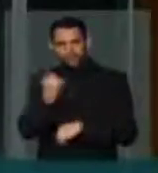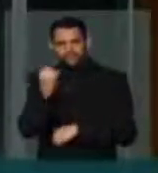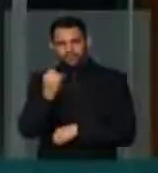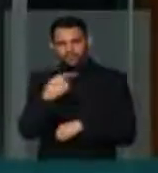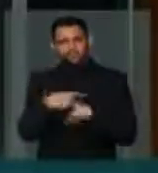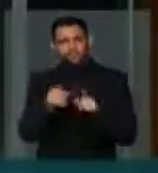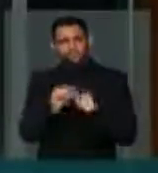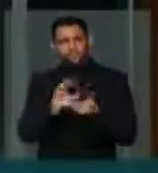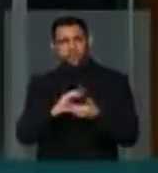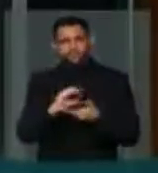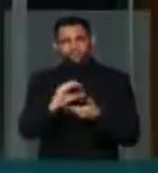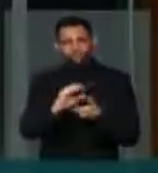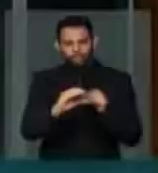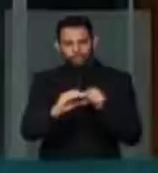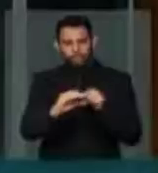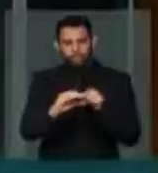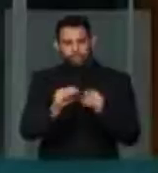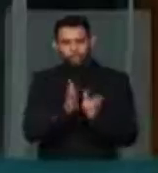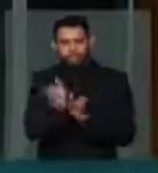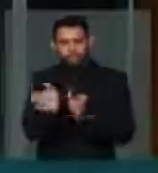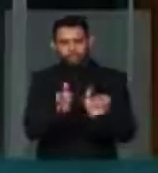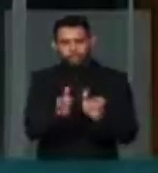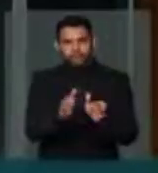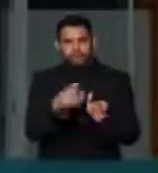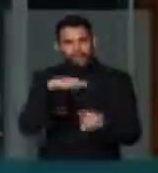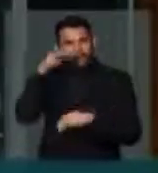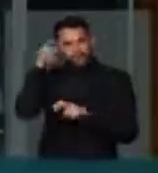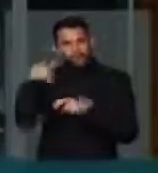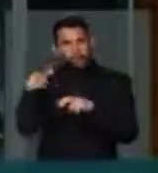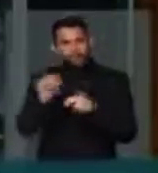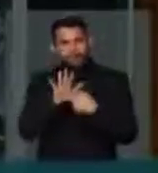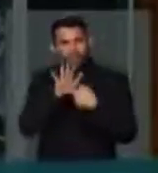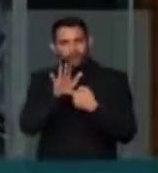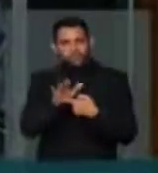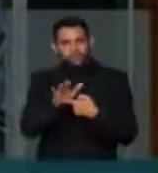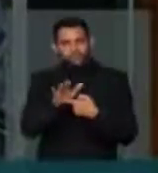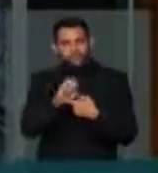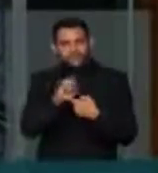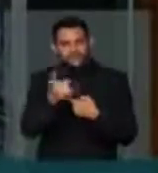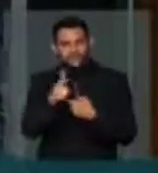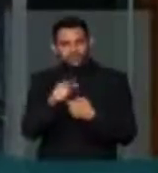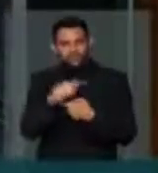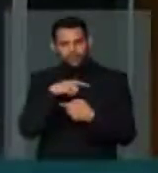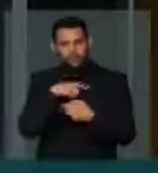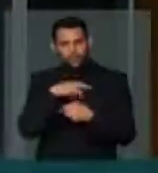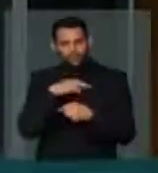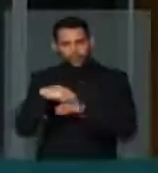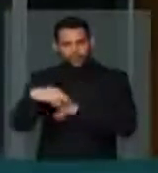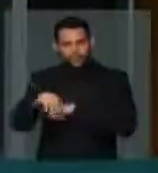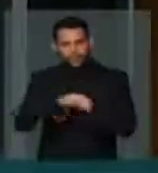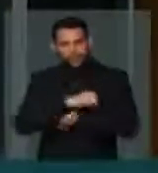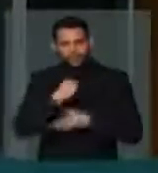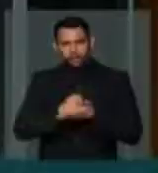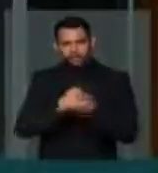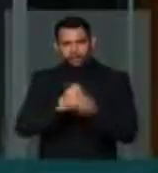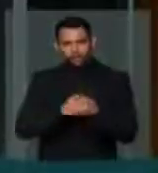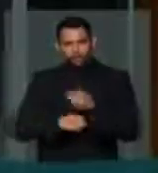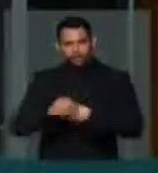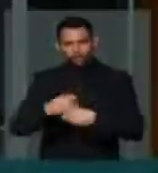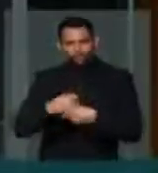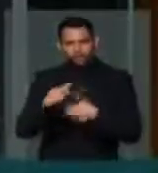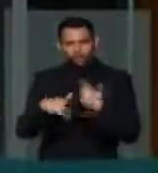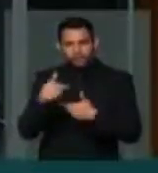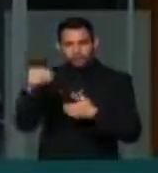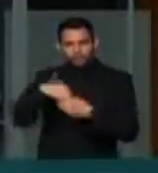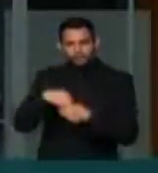você coloca esse recurso para os agricultores se você não sinaliza se eles terão um engenheiro, uma assistência técnica. Esse é um desafio